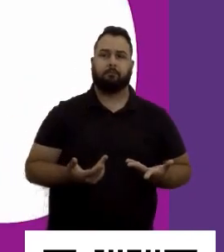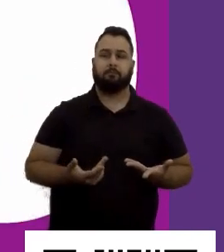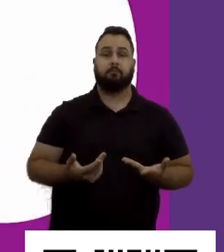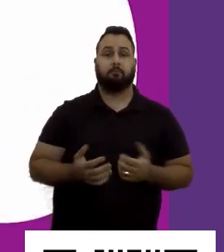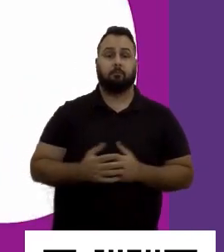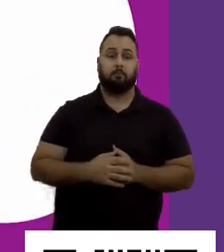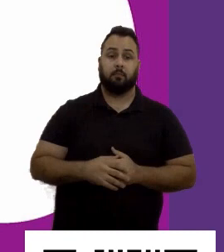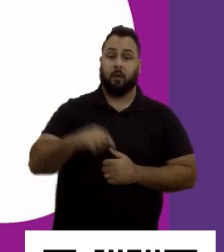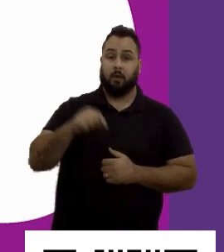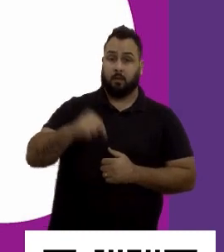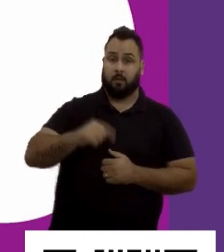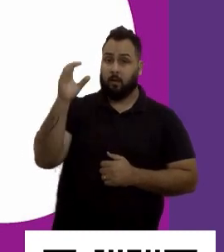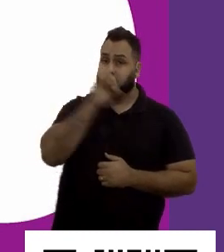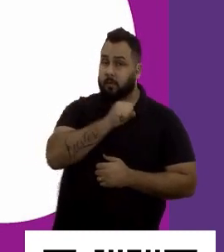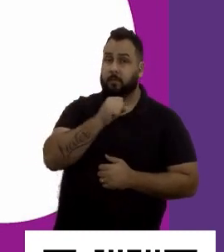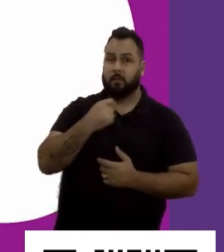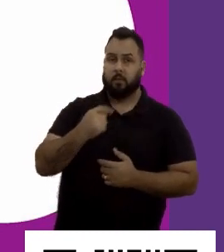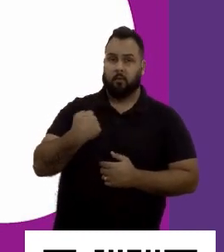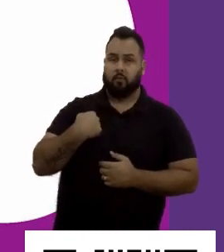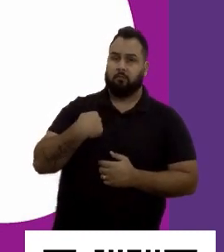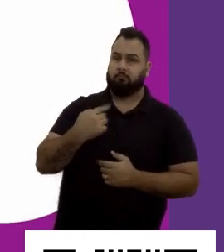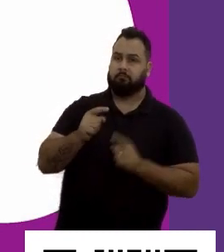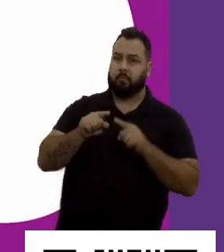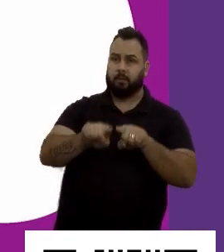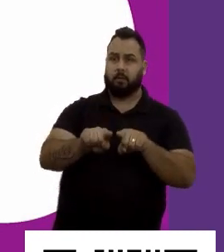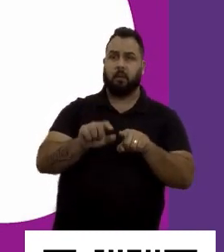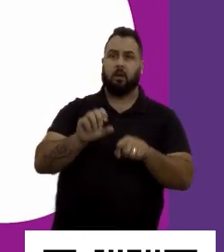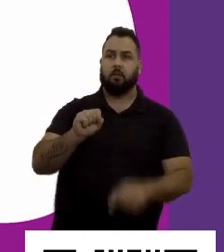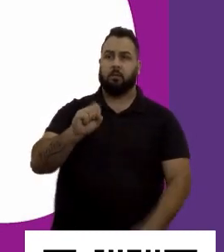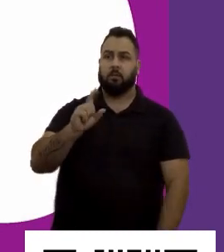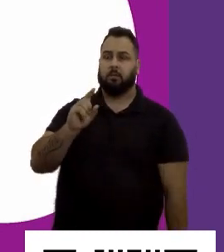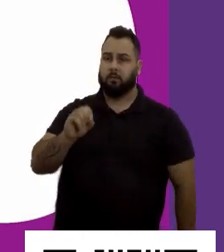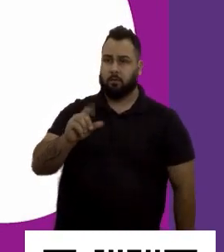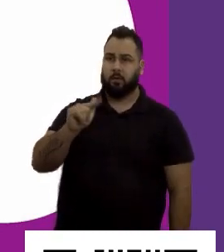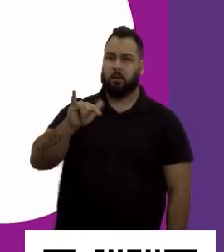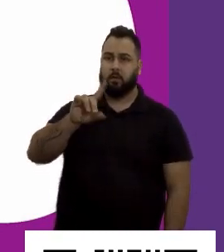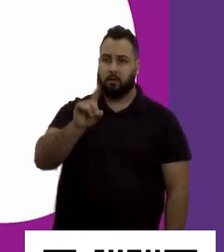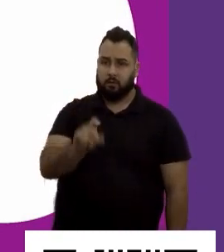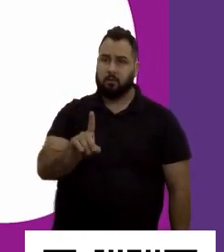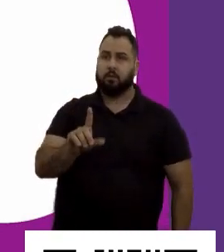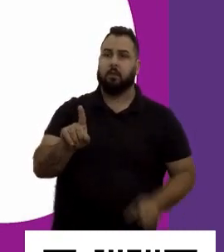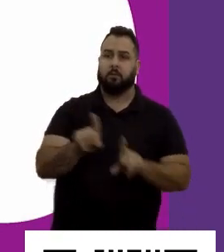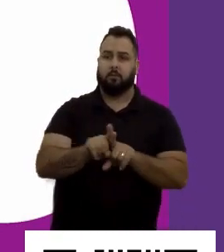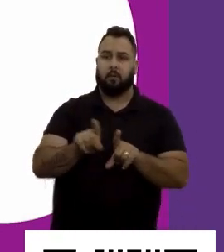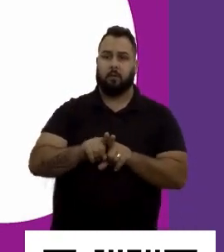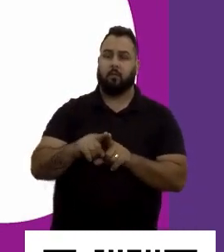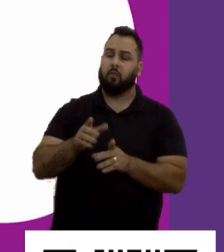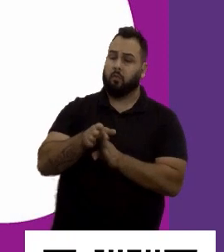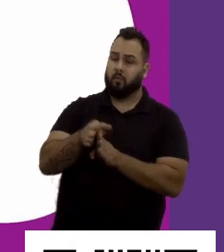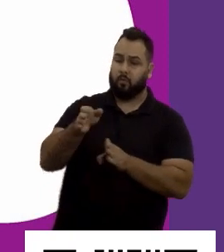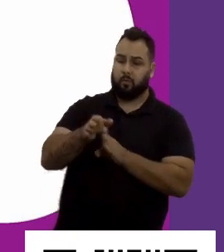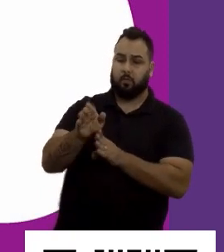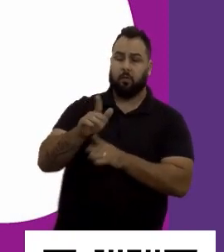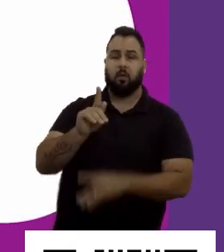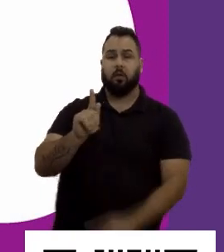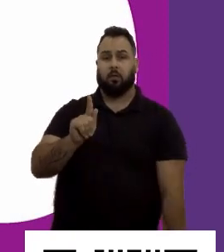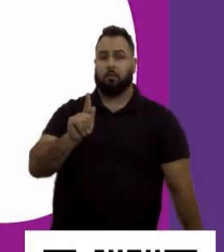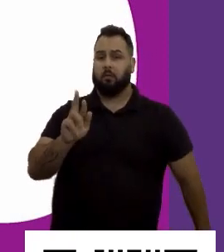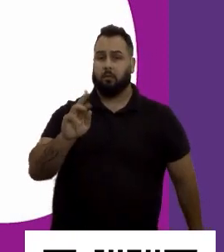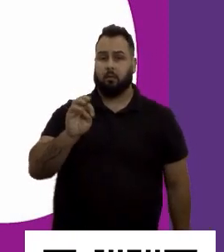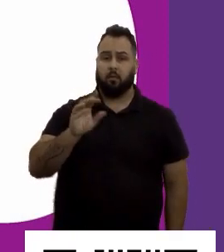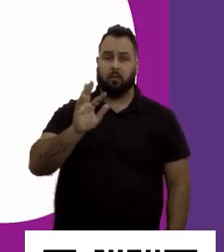Bom, aqui rapidamente, né, eu sou um parceiro da Solis no Rio de Janeiro, sou também um consultor associado do Great Place to Work,